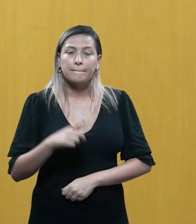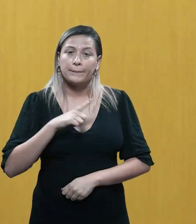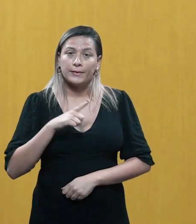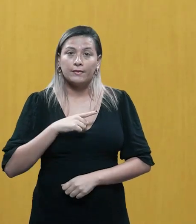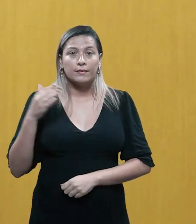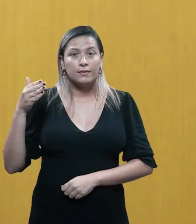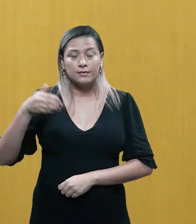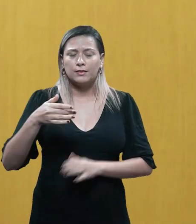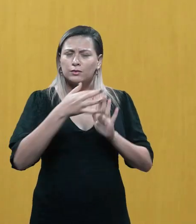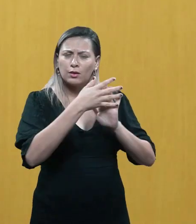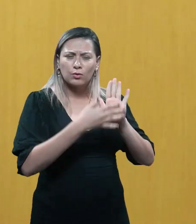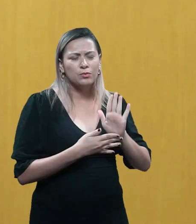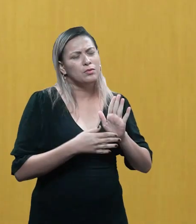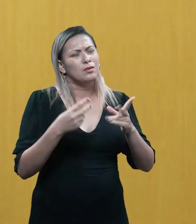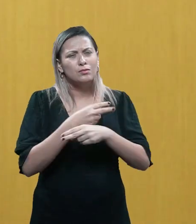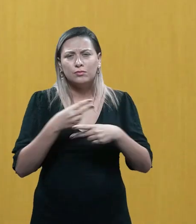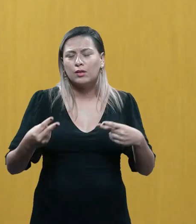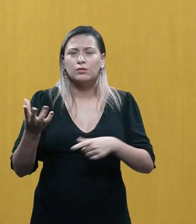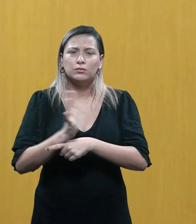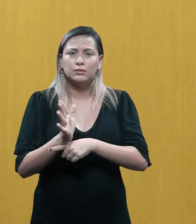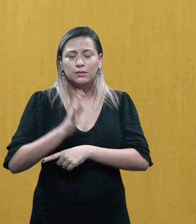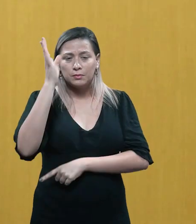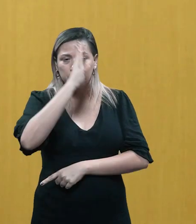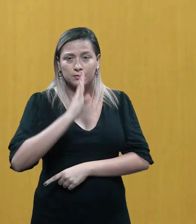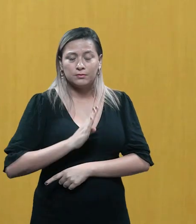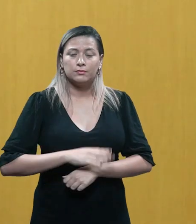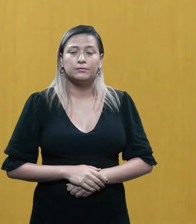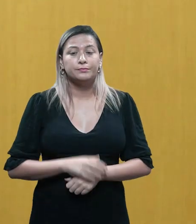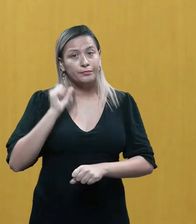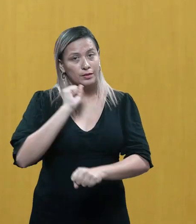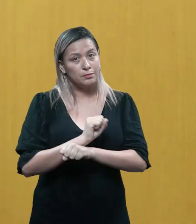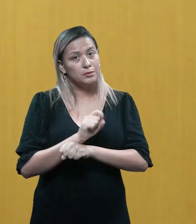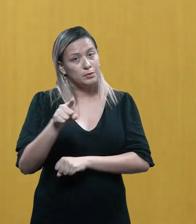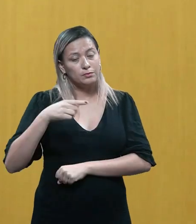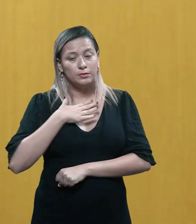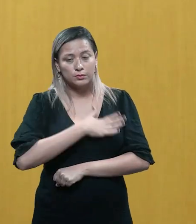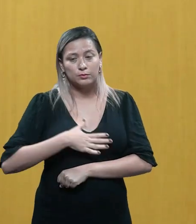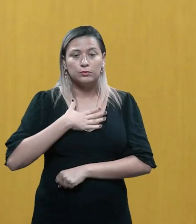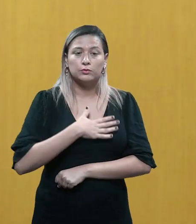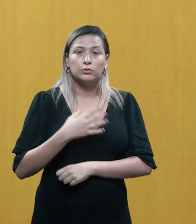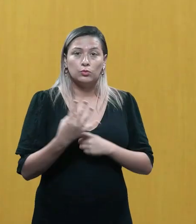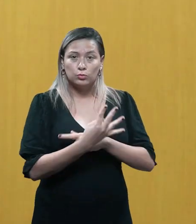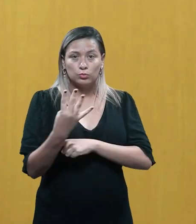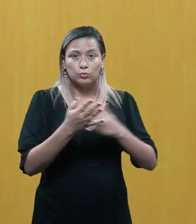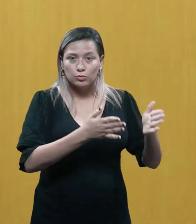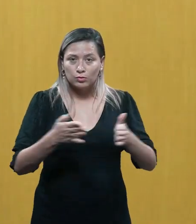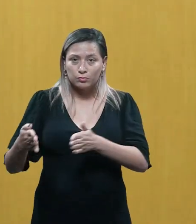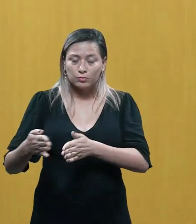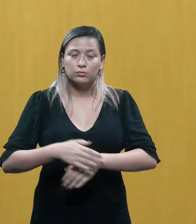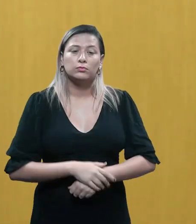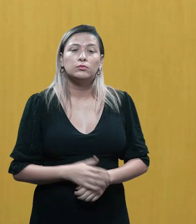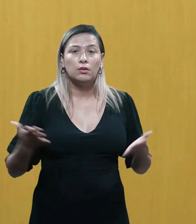site em que você pode ter acesso a vários roteiros de cinemas brasileiros.